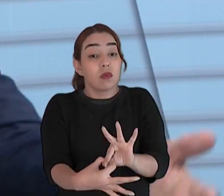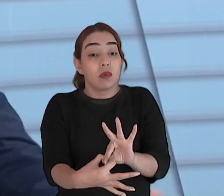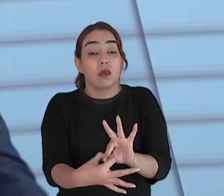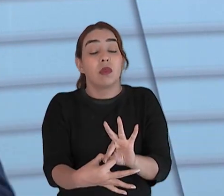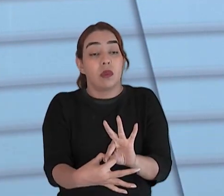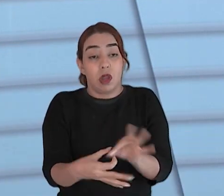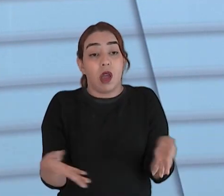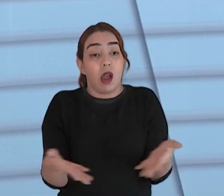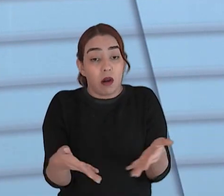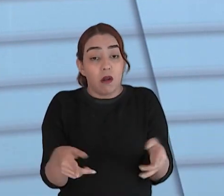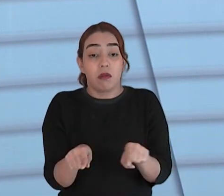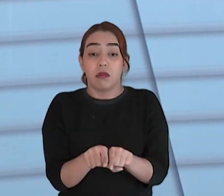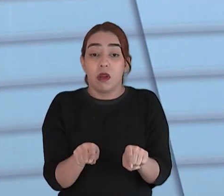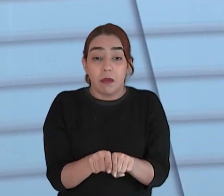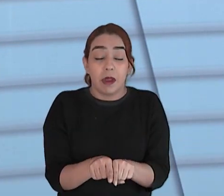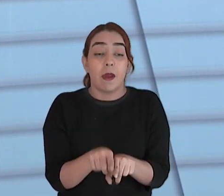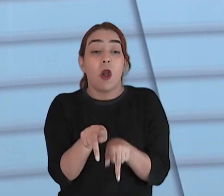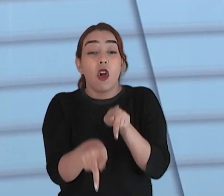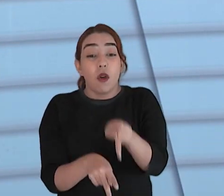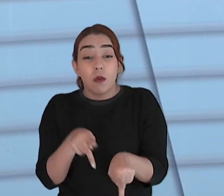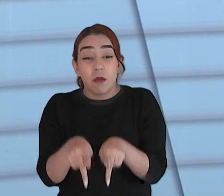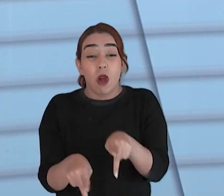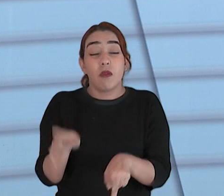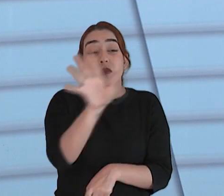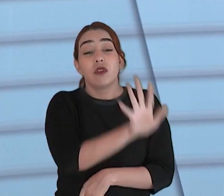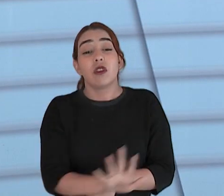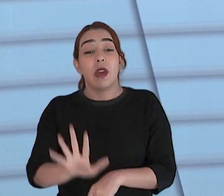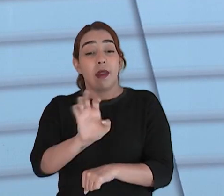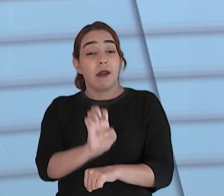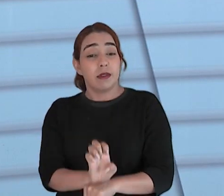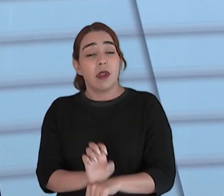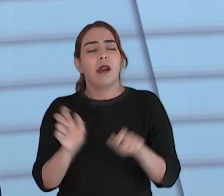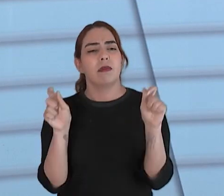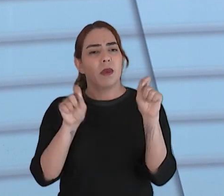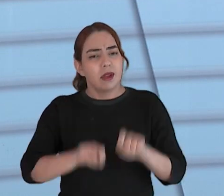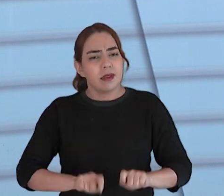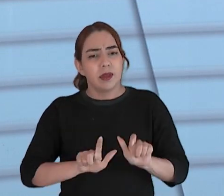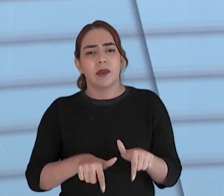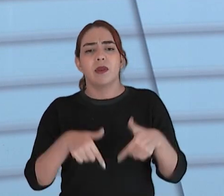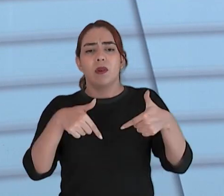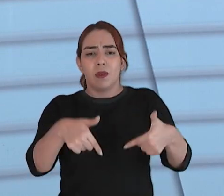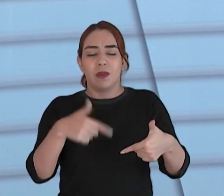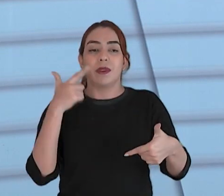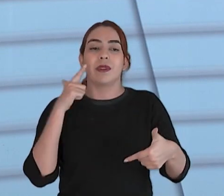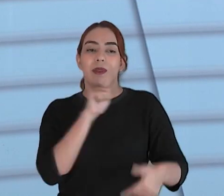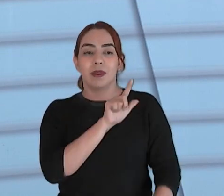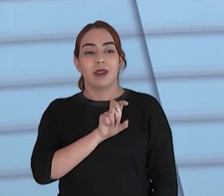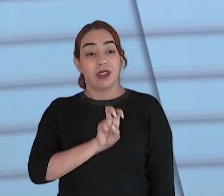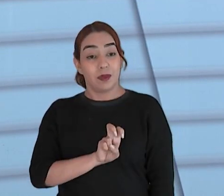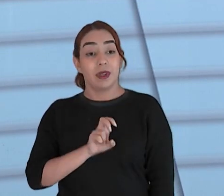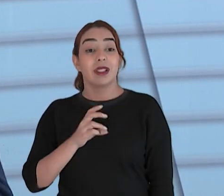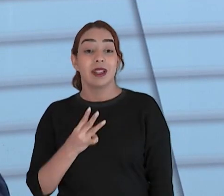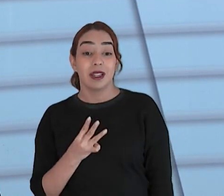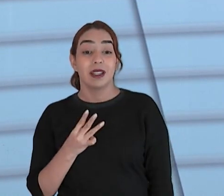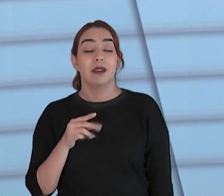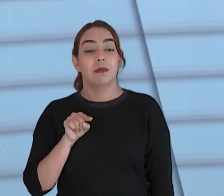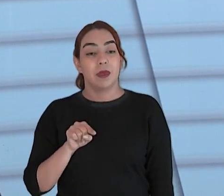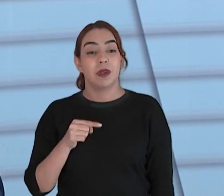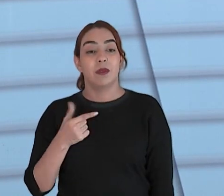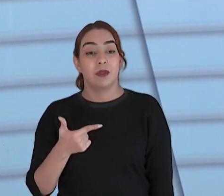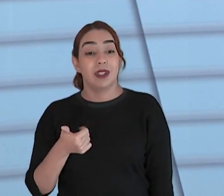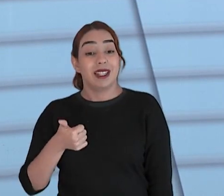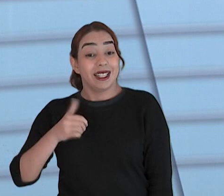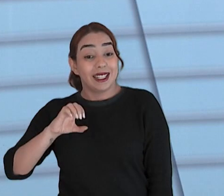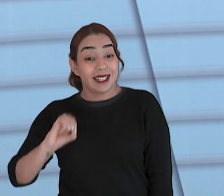fazer agora também pelos nossos irmãos e irmãs de todo o Estado do Ceará. E a gente foi eleito aí com 53.210 na